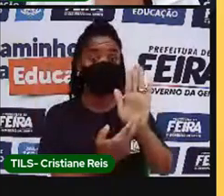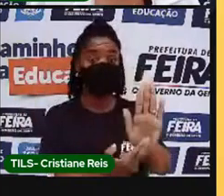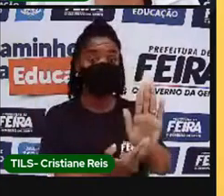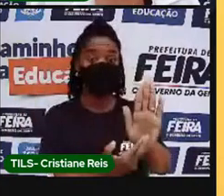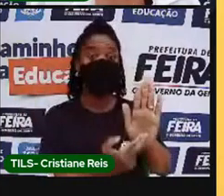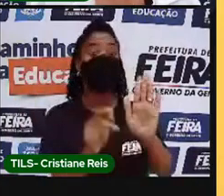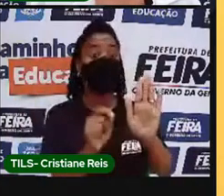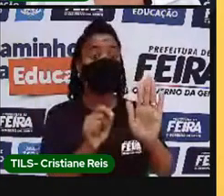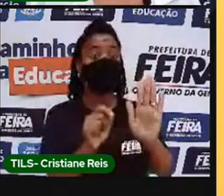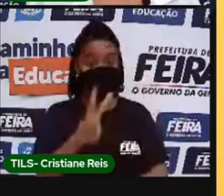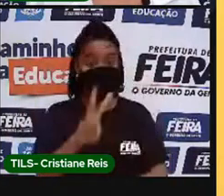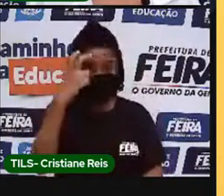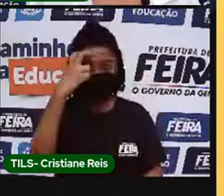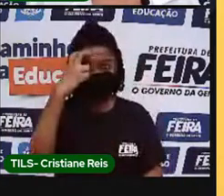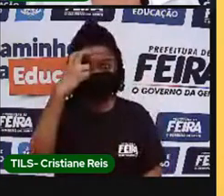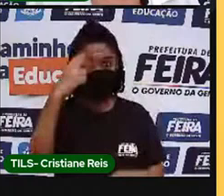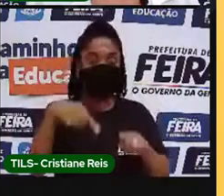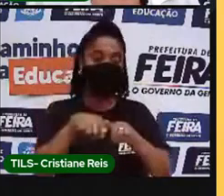de um povo.